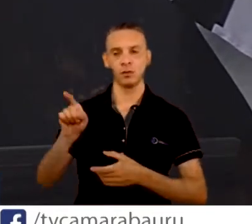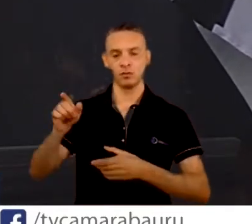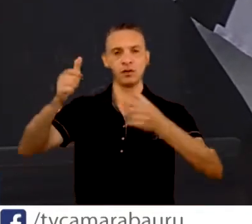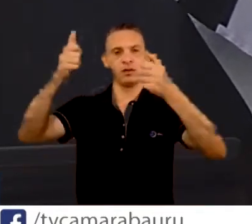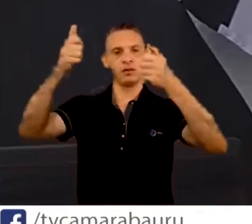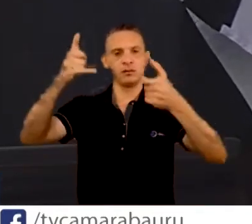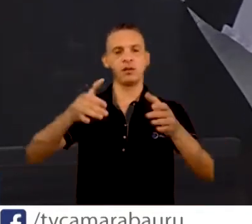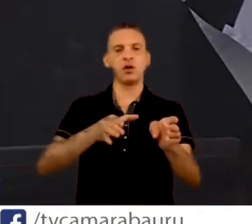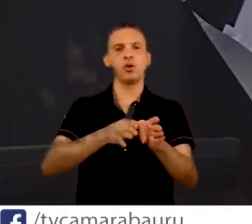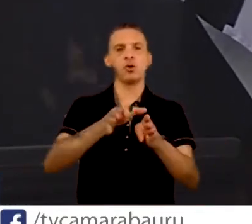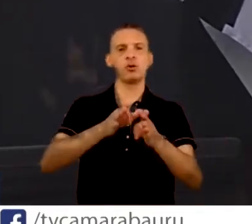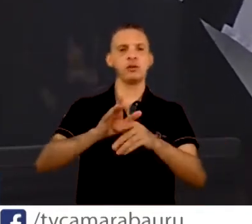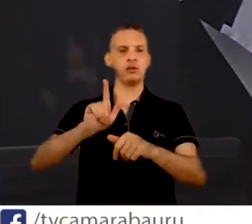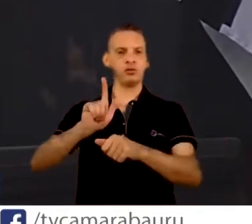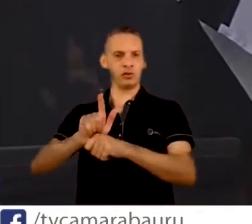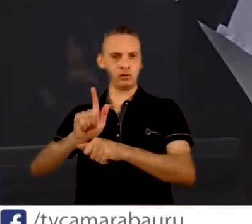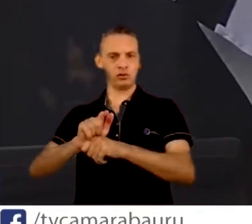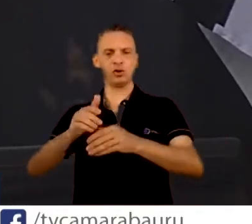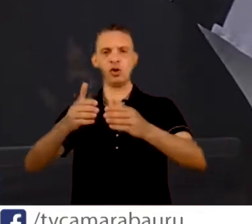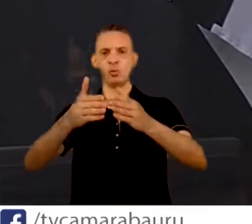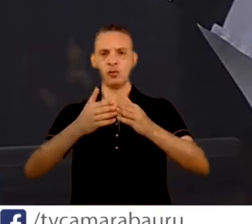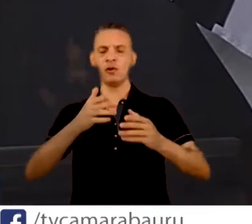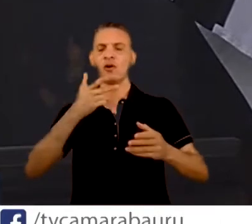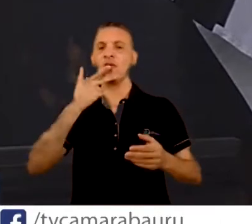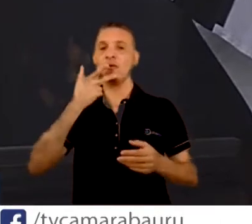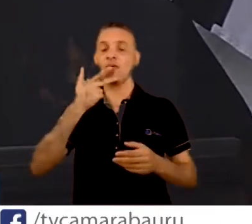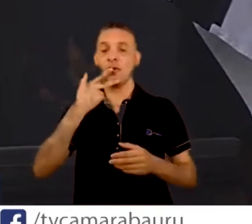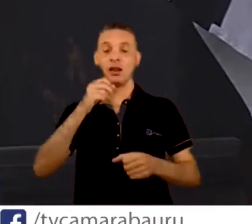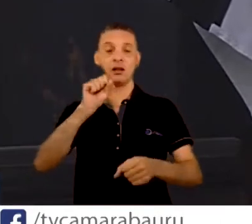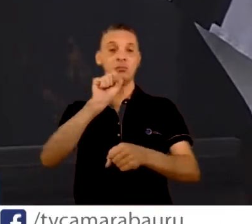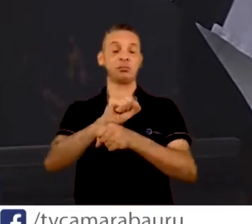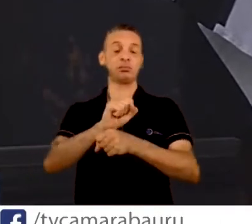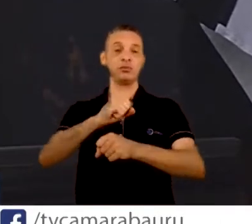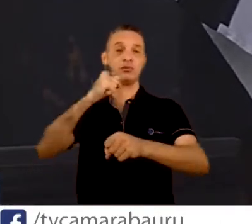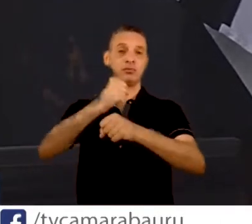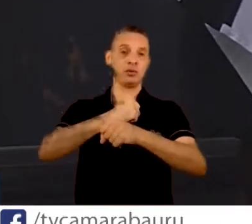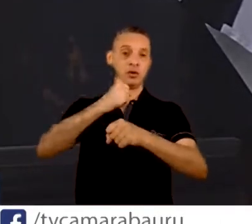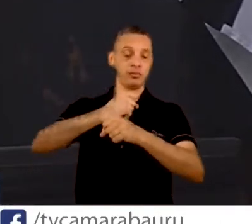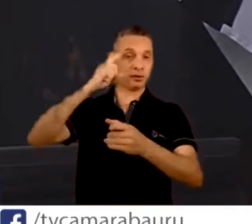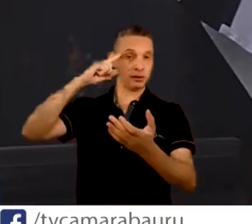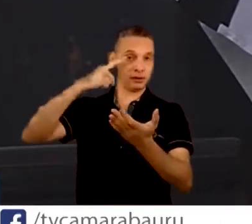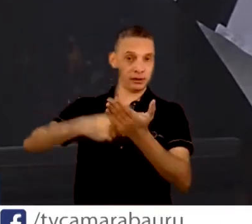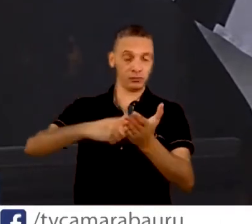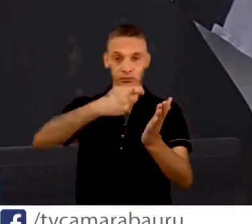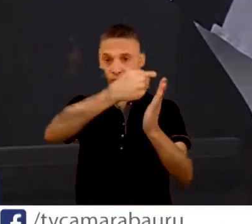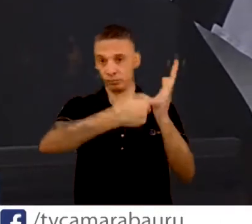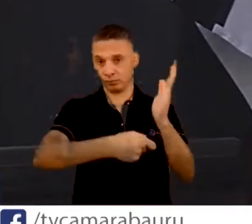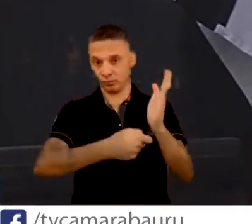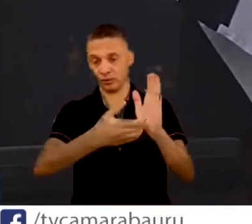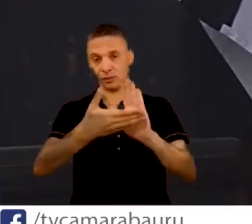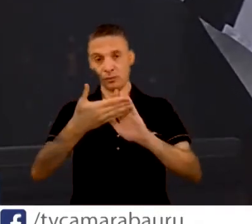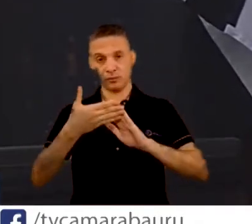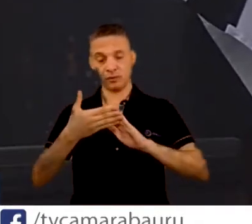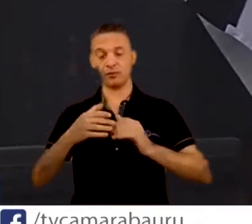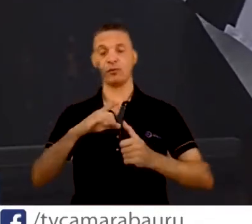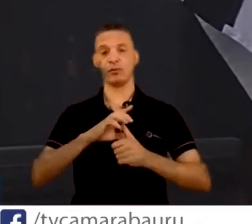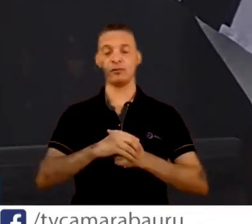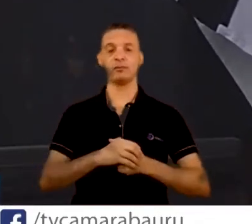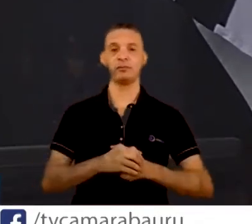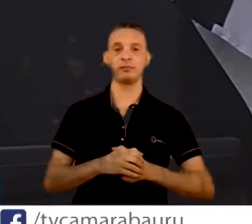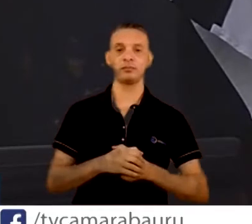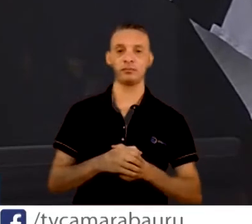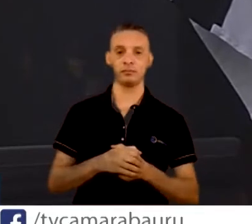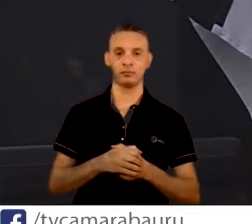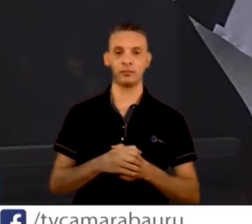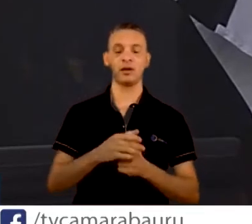Gestor, aonde deliberou pela paralisação das obras, paralisação de novos projetos, aonde ele fala